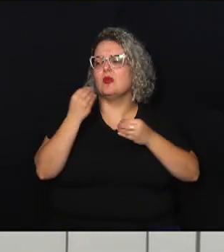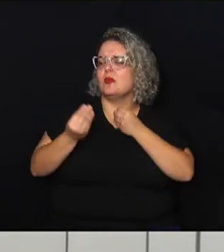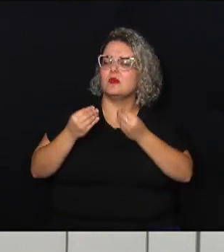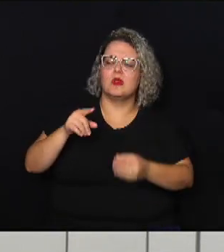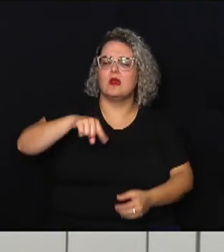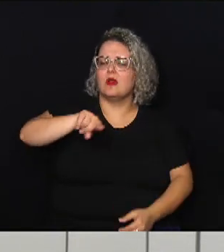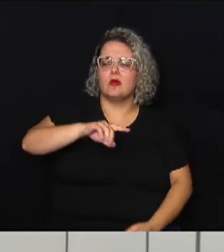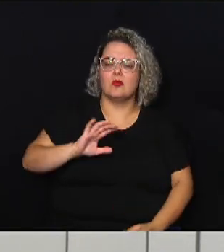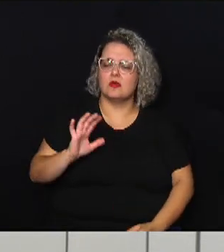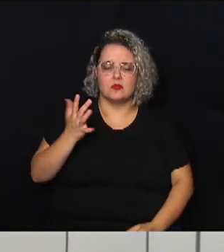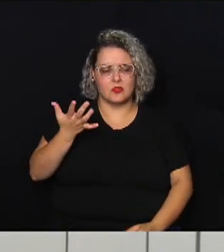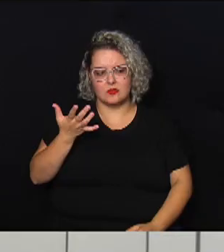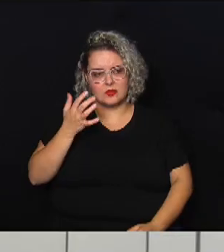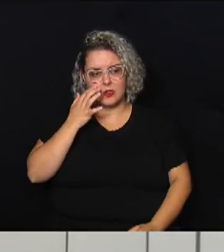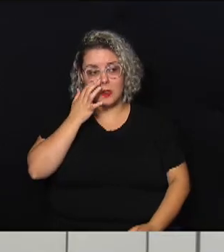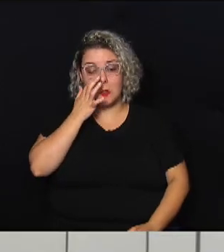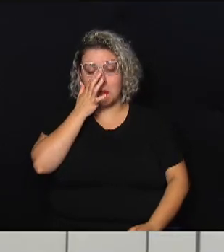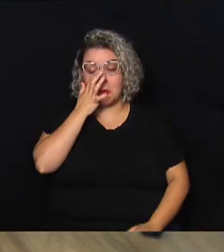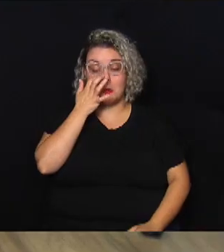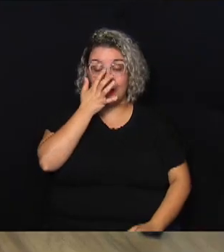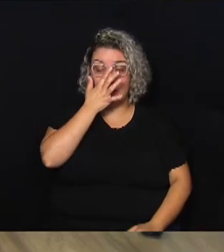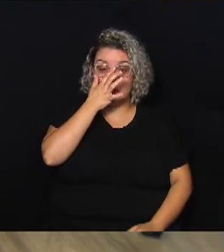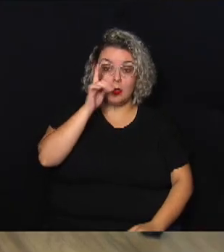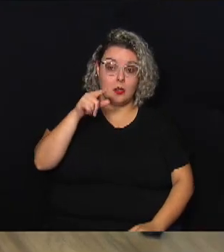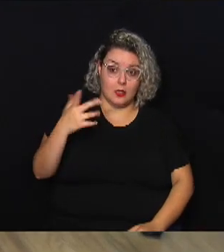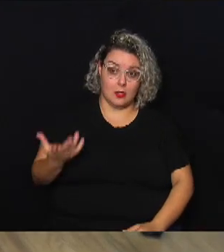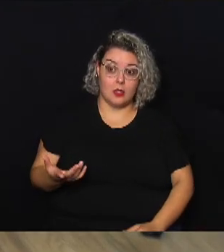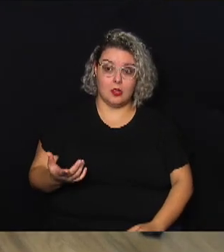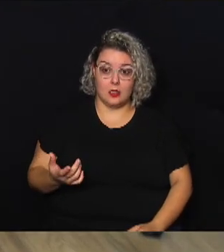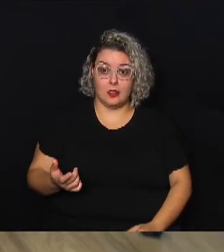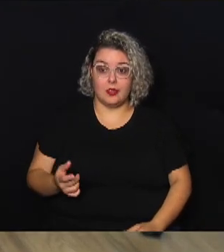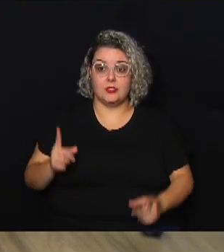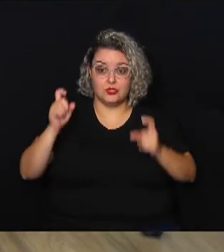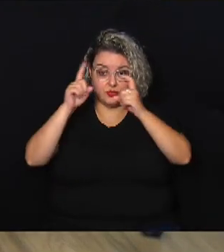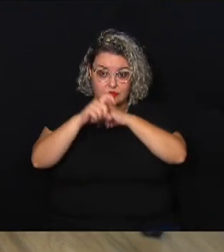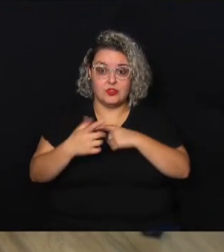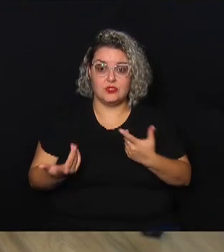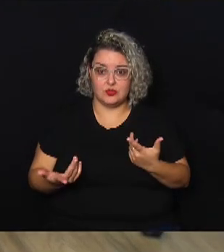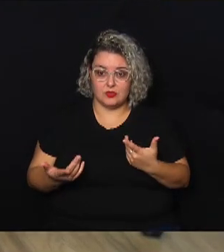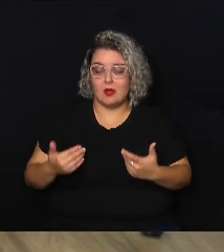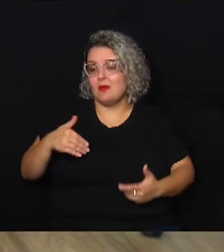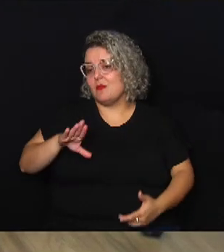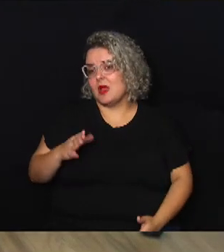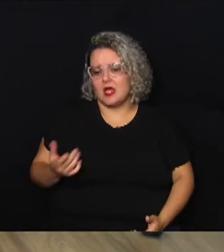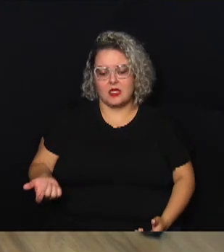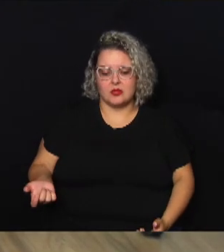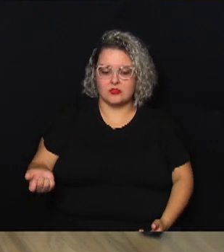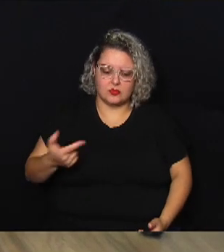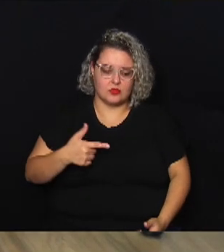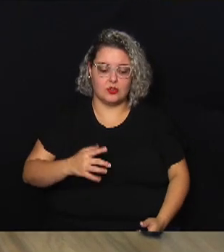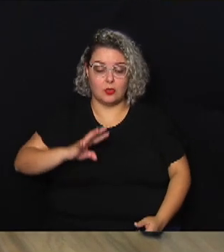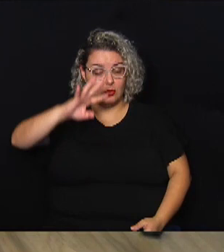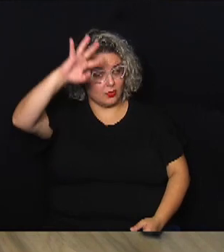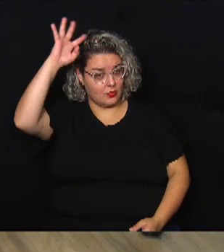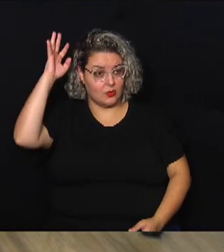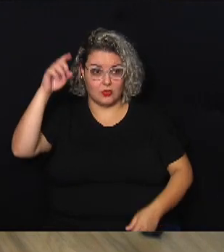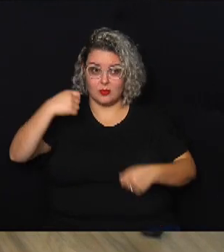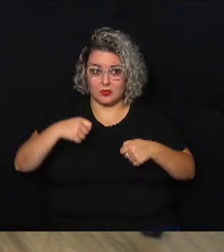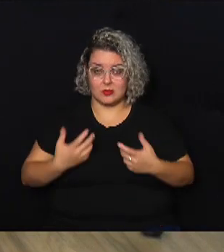Sim, essa é uma ocorrência muito complexa ela transcende a normalidade dos atendimentos do Corpo de Bombeiros então